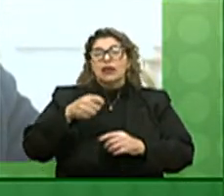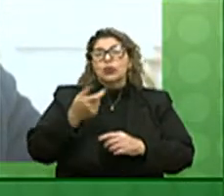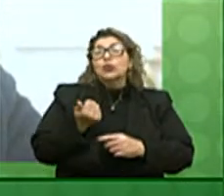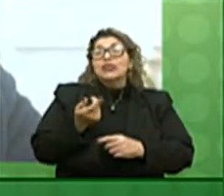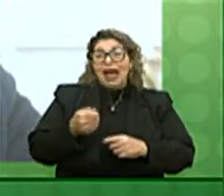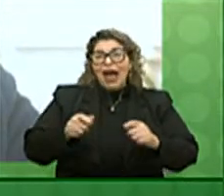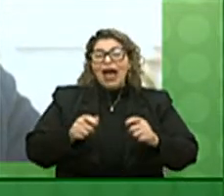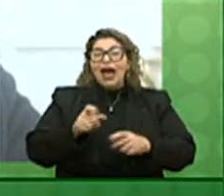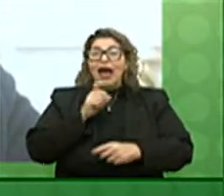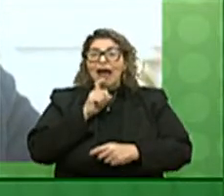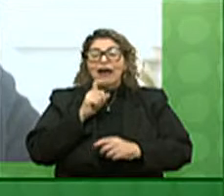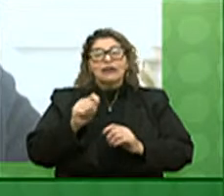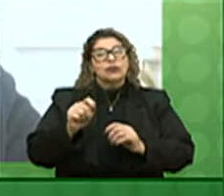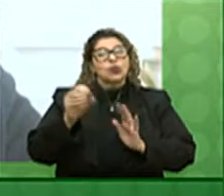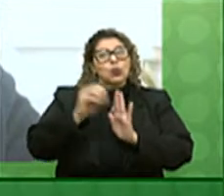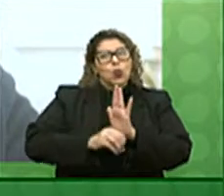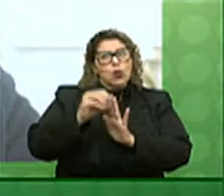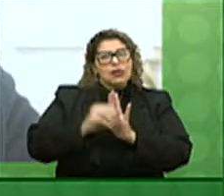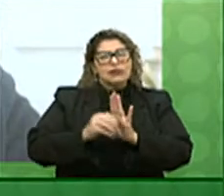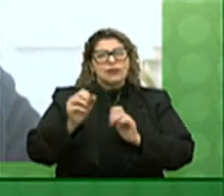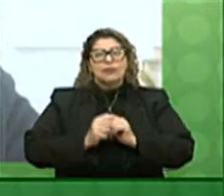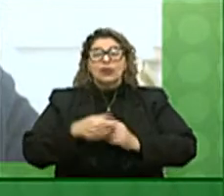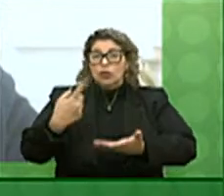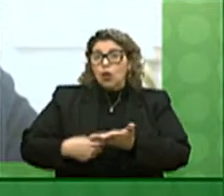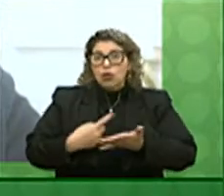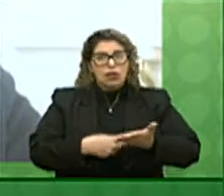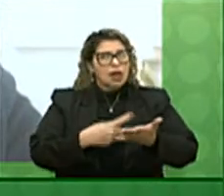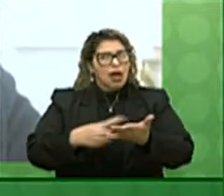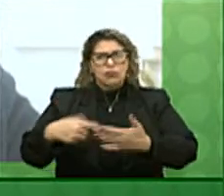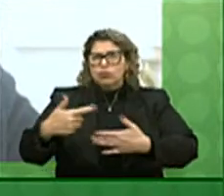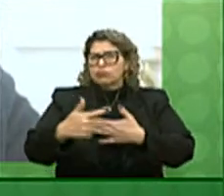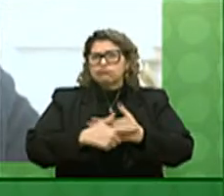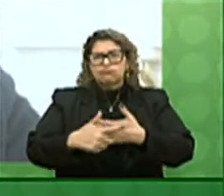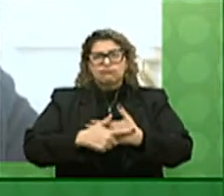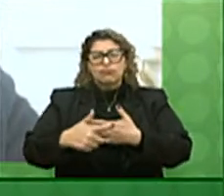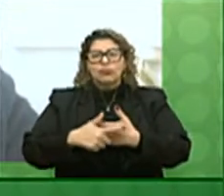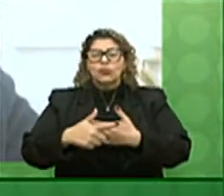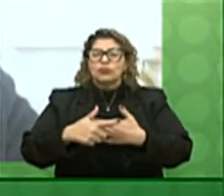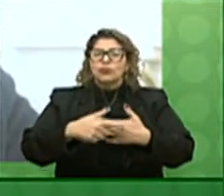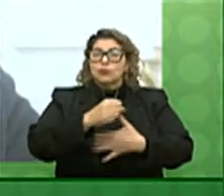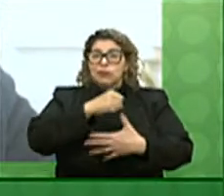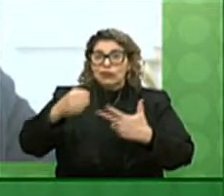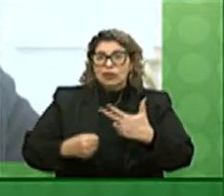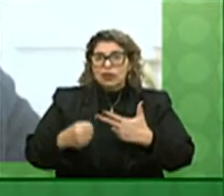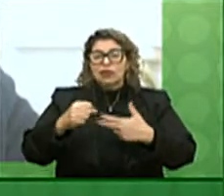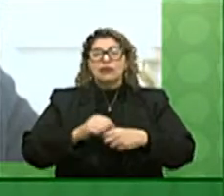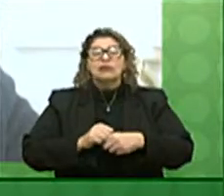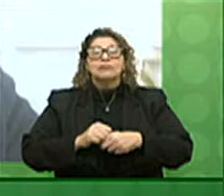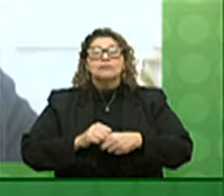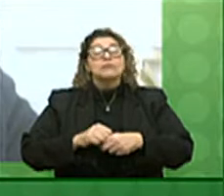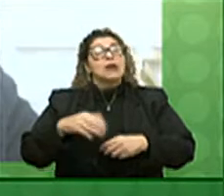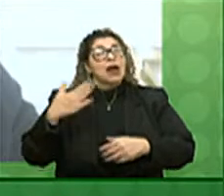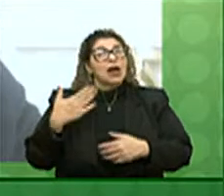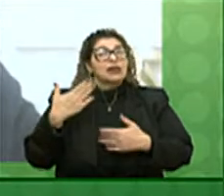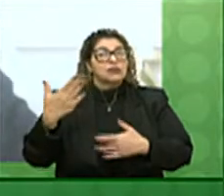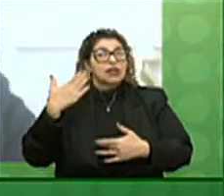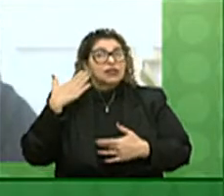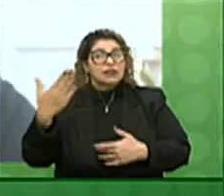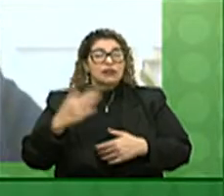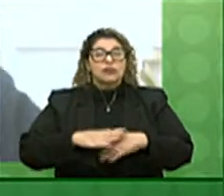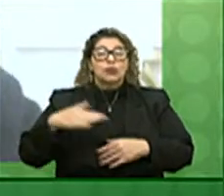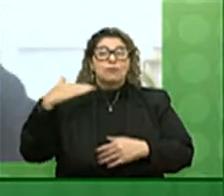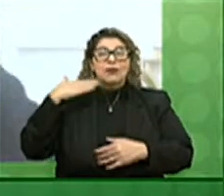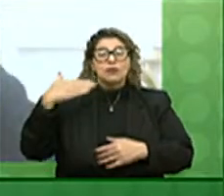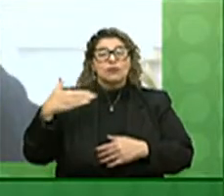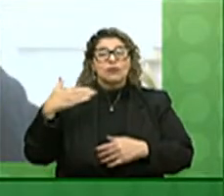acordado entre os poderes e órgãos, e por isso saúdo não apenas o desembargador Mech, mas também o Procurador-Geral de